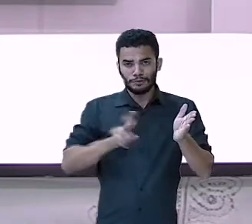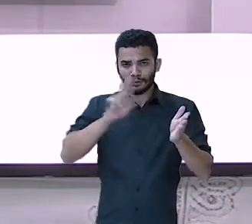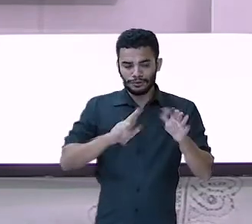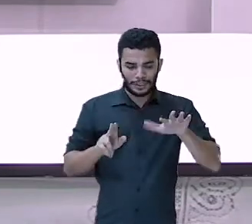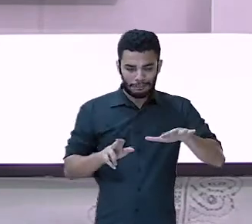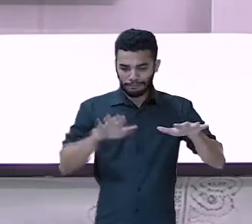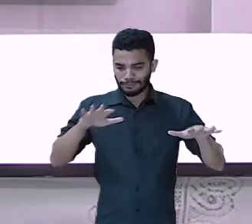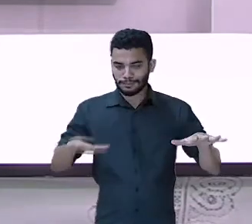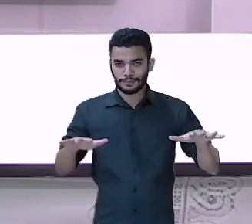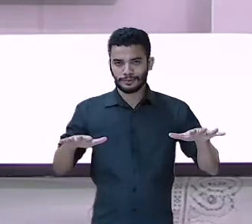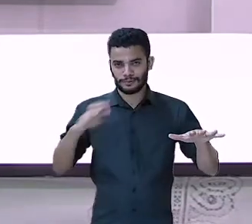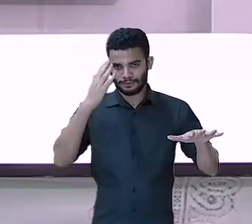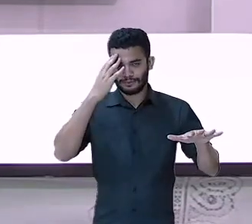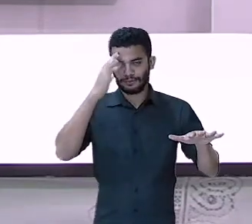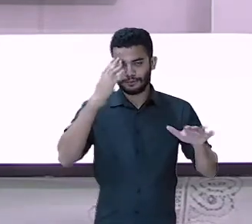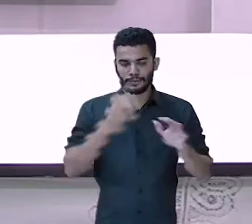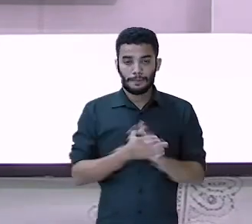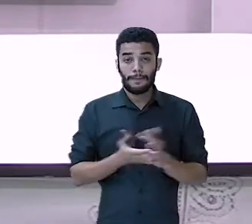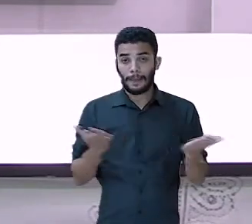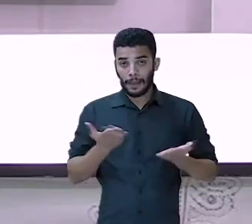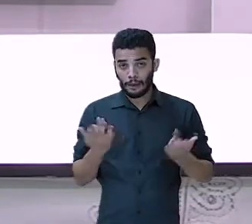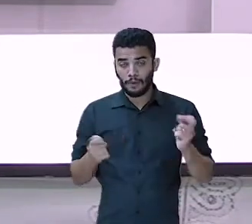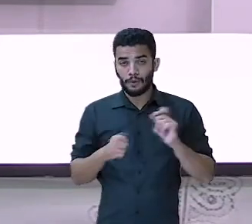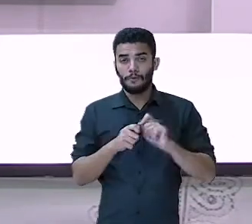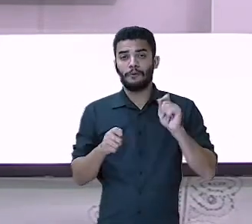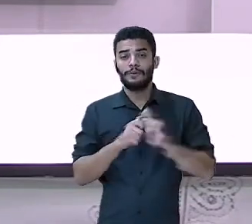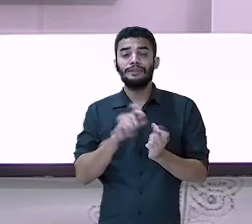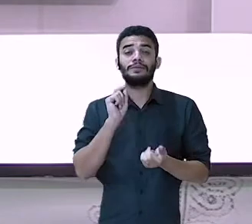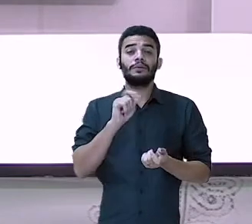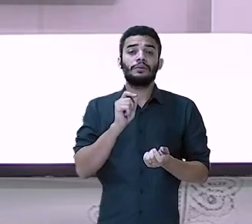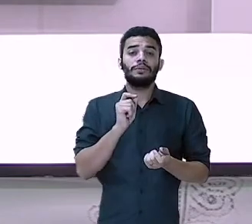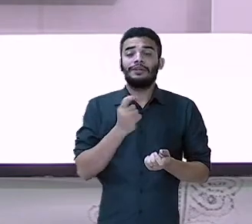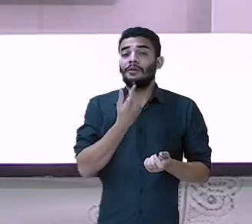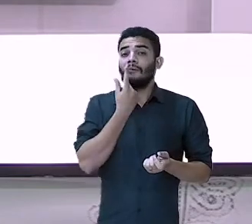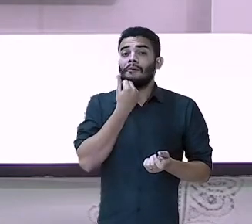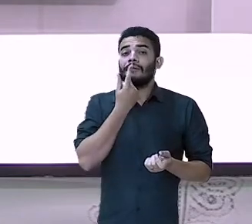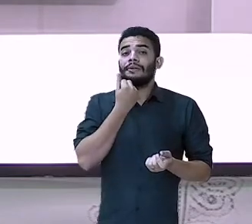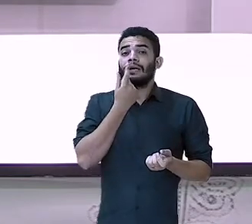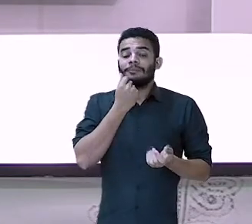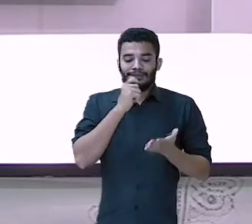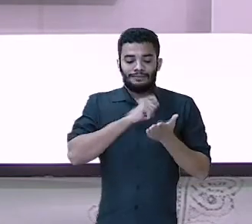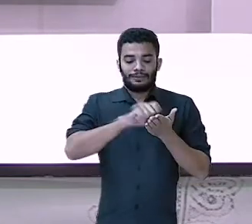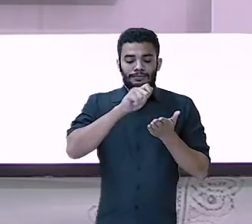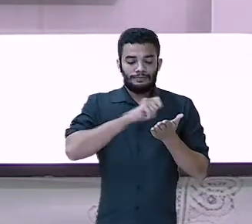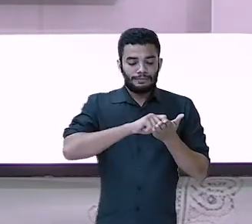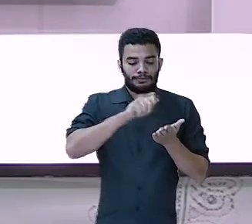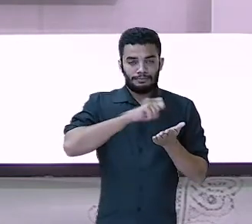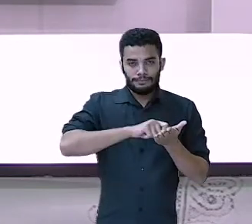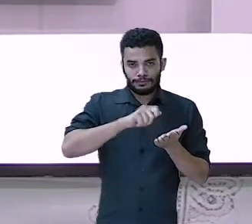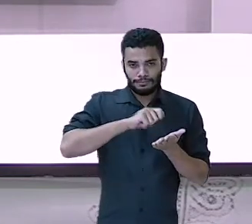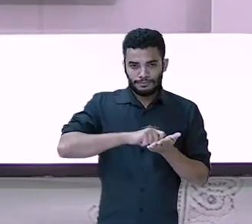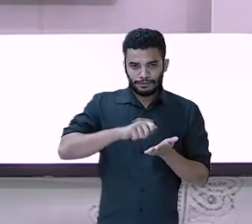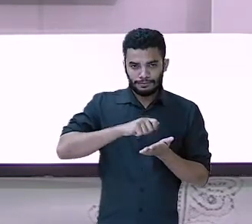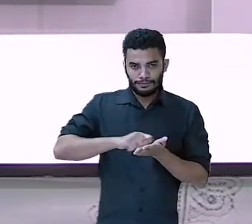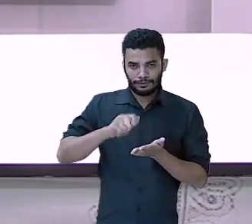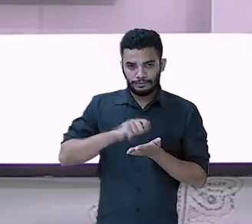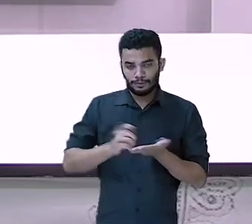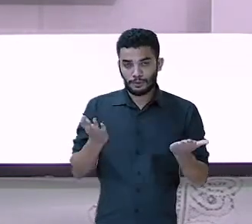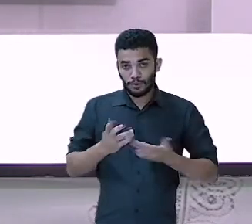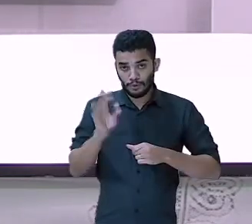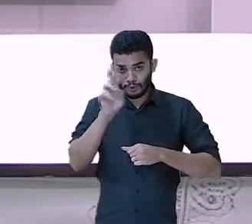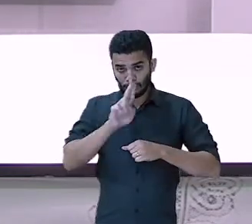Eu vou usar o lápis para fazer o meu caminho aqui. Então, vamos lá. Primeiro, vou fazer um